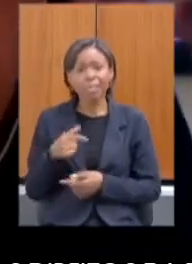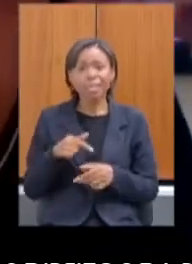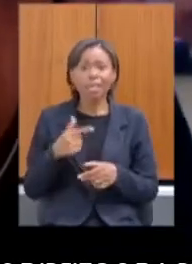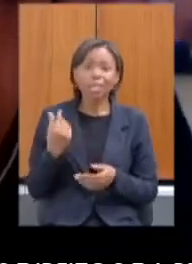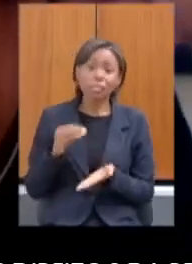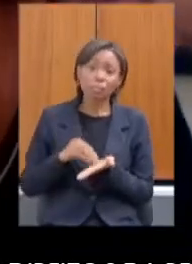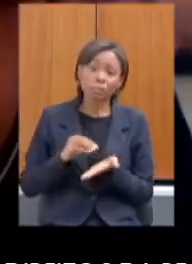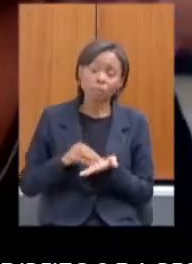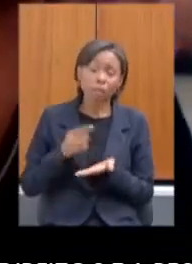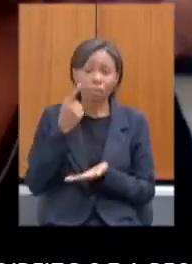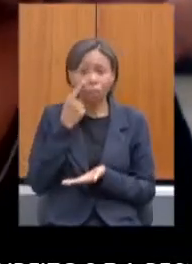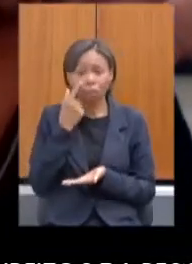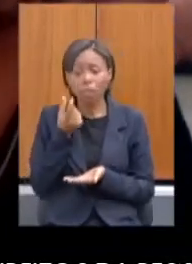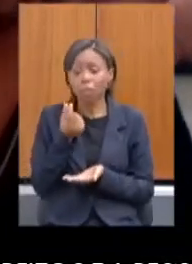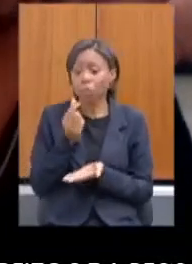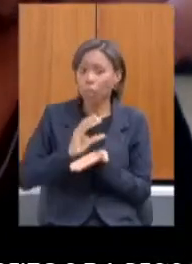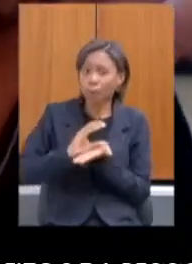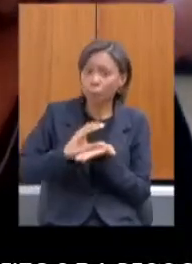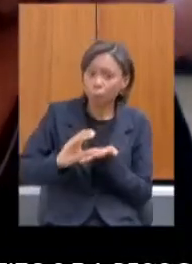investimentos, da estrutura